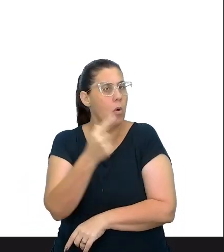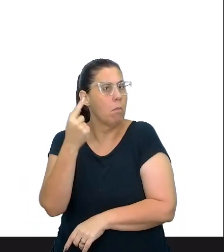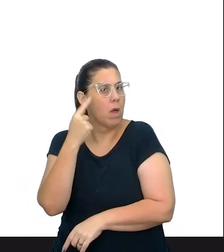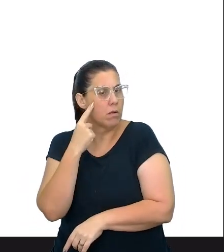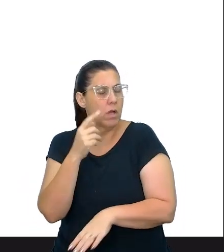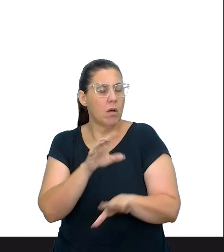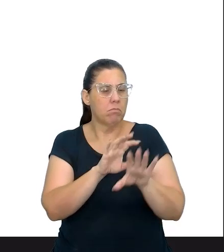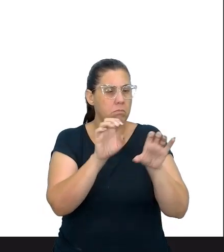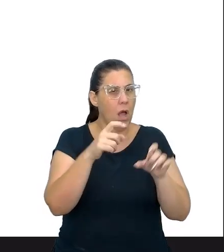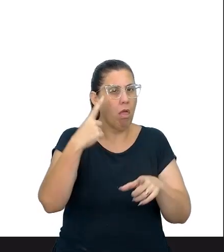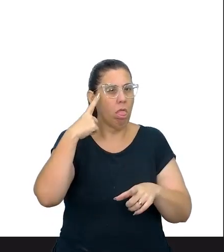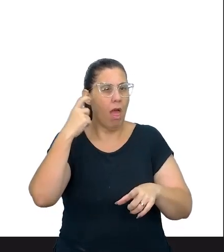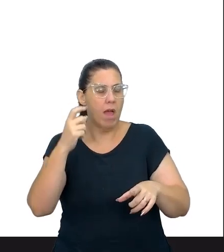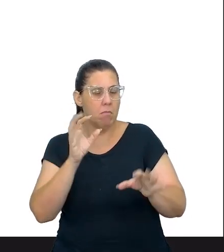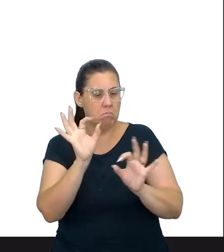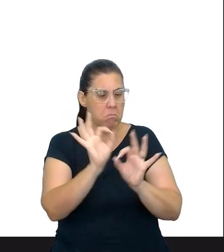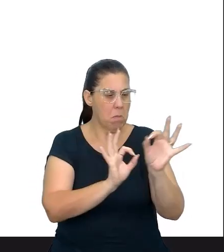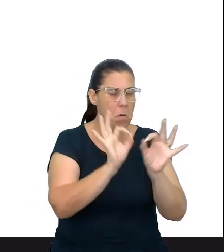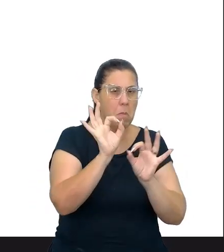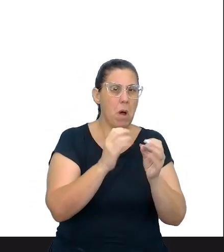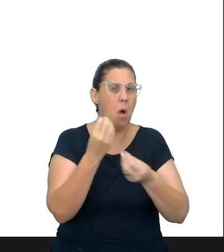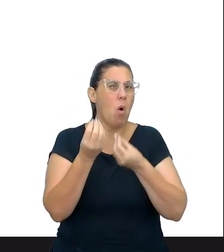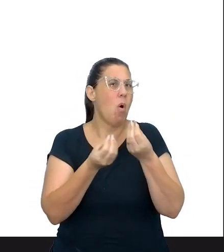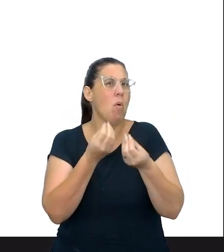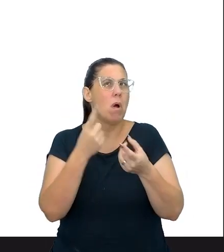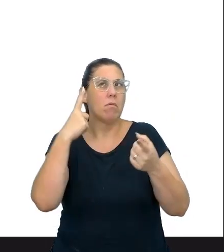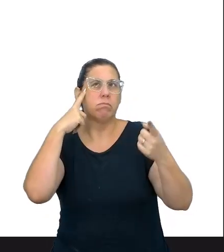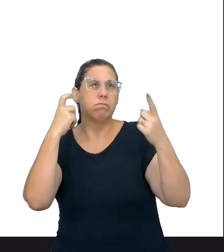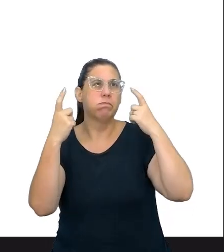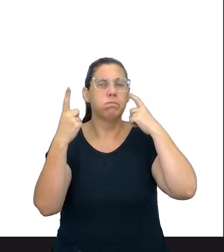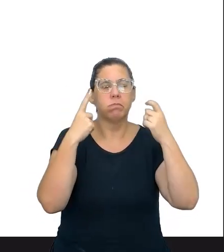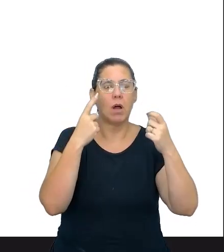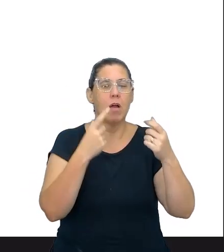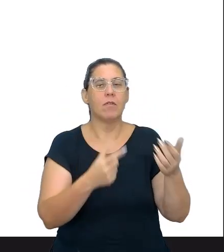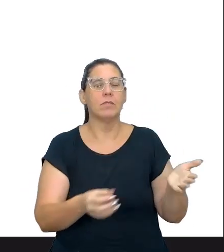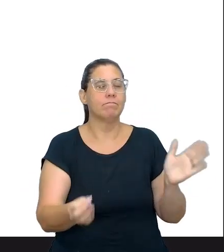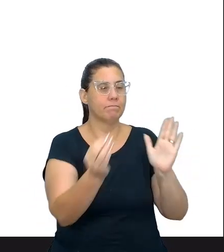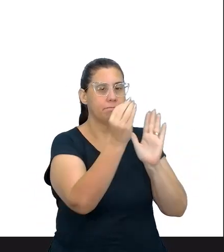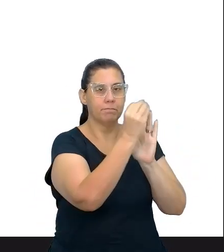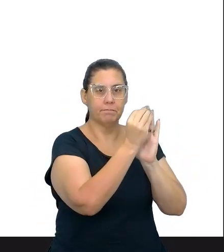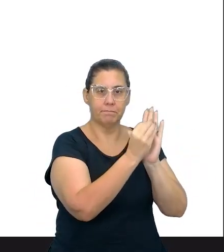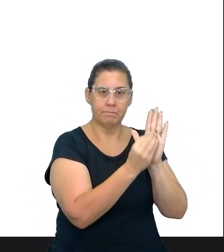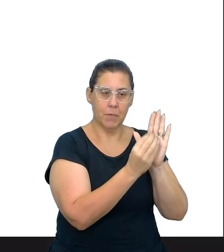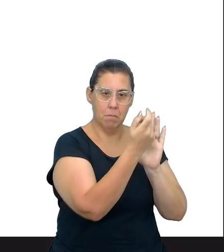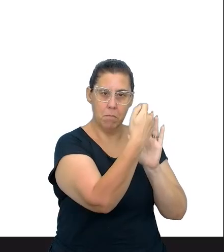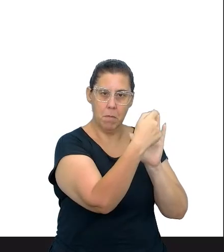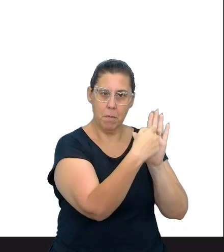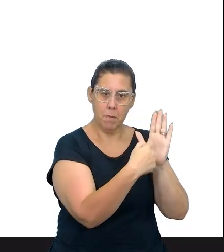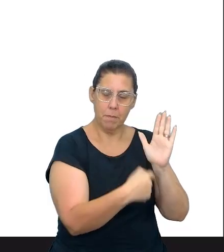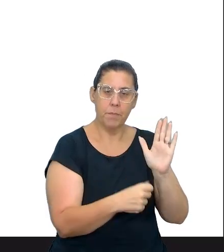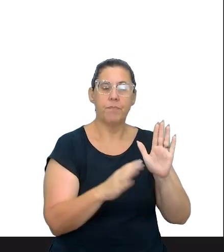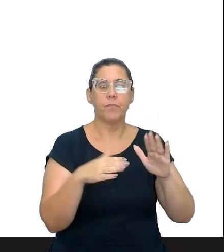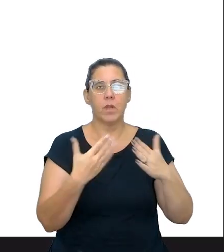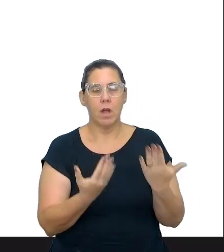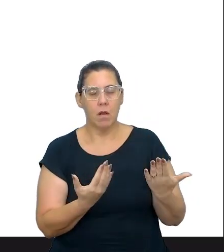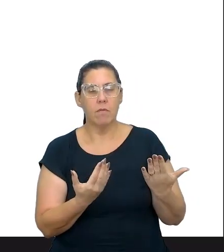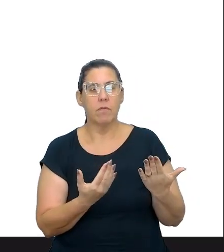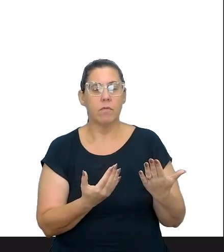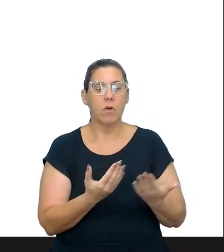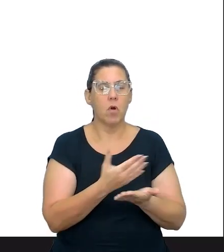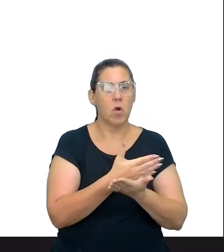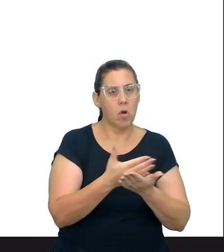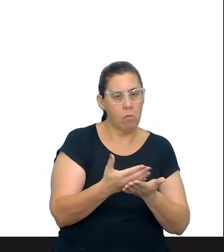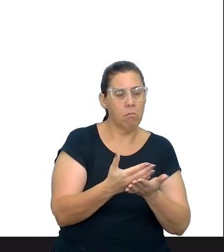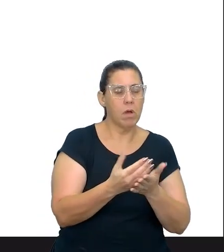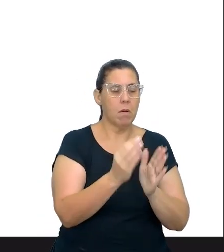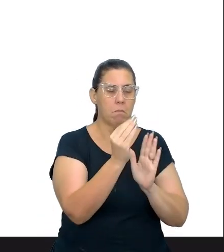estruturar as suas ideias. Como que a gente estrutura as nossas ideias quando a gente coloca no papel, né? Então, aí onde ele vai entrar na parte da